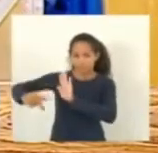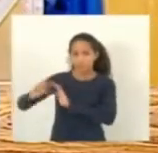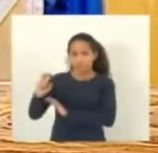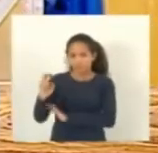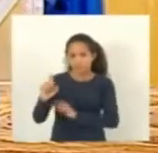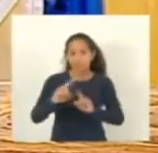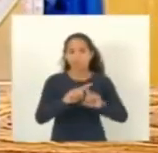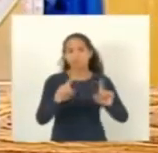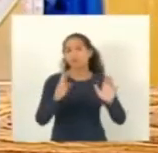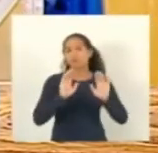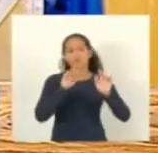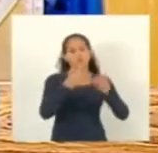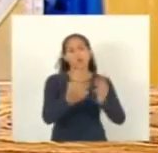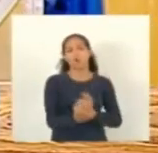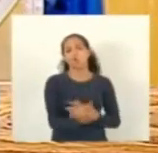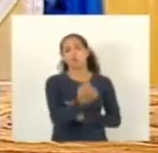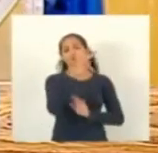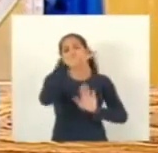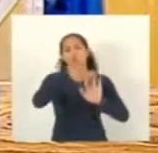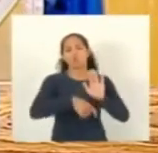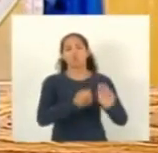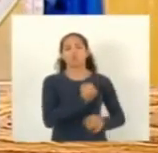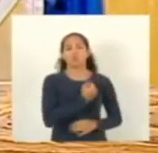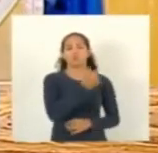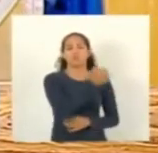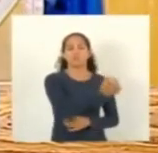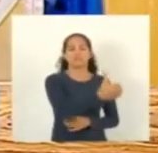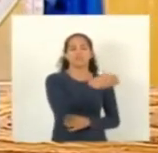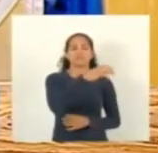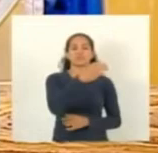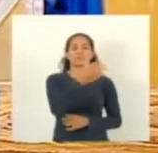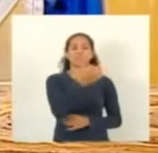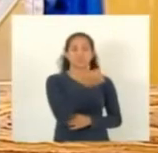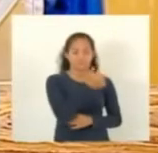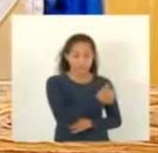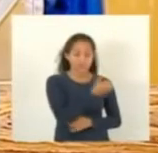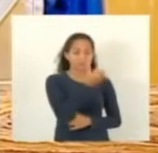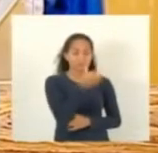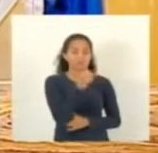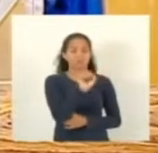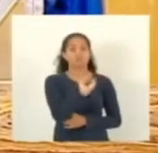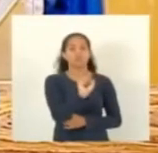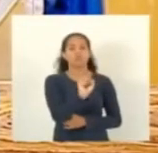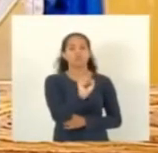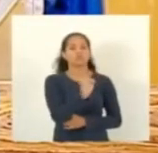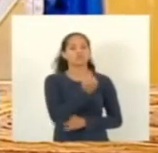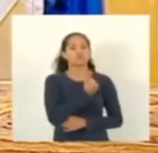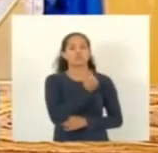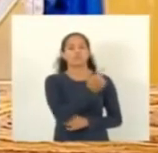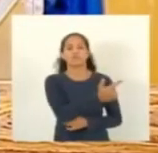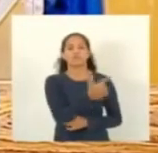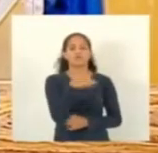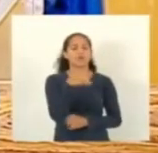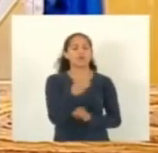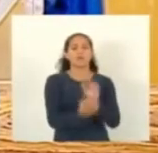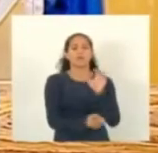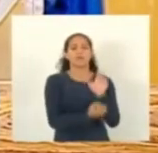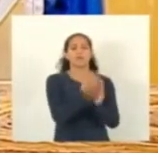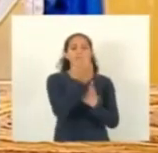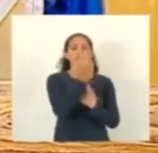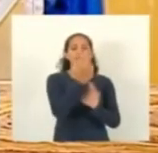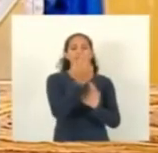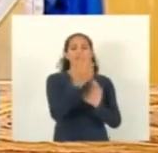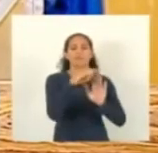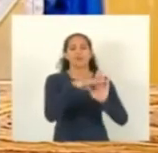falar hoje sobre o projeto 168-22, que cria o programa Saneamento